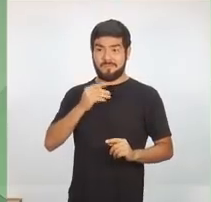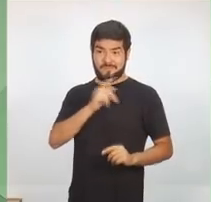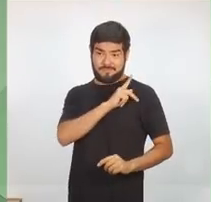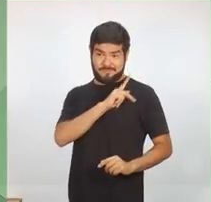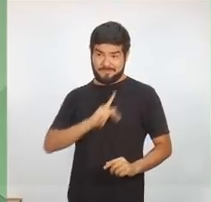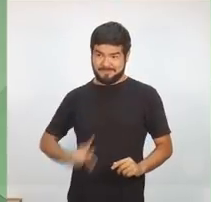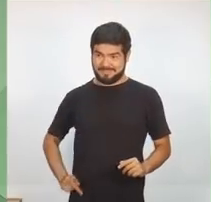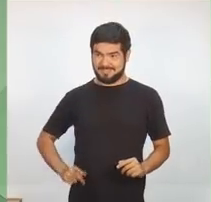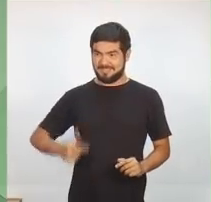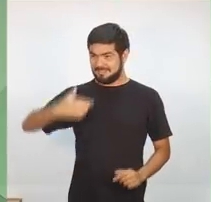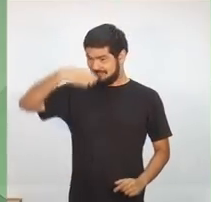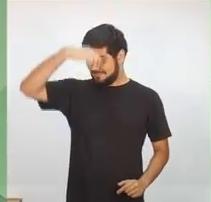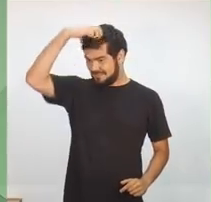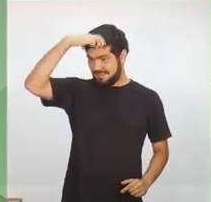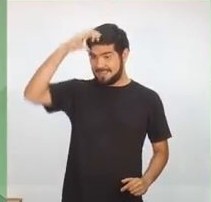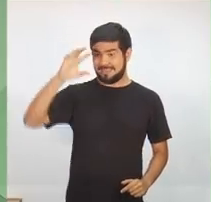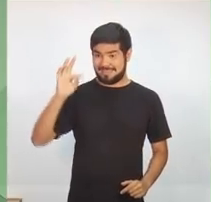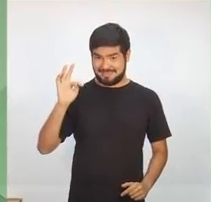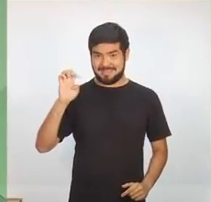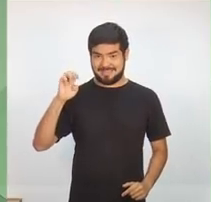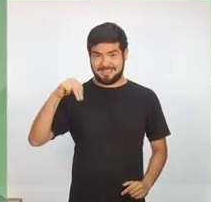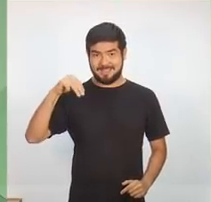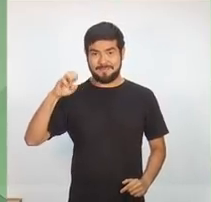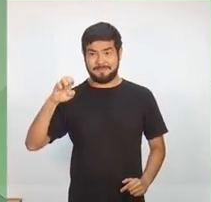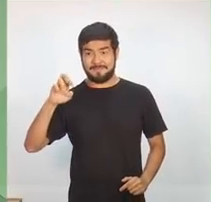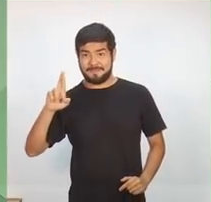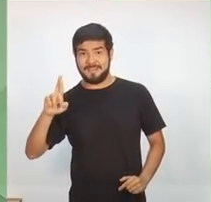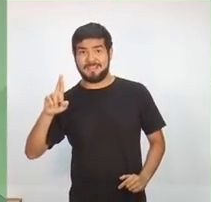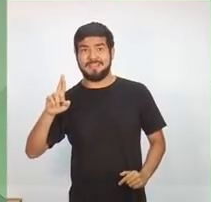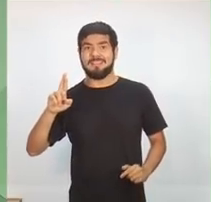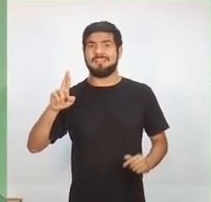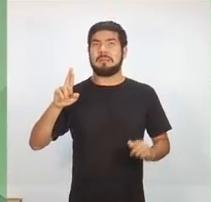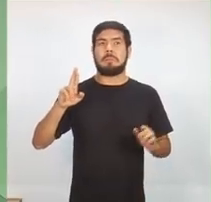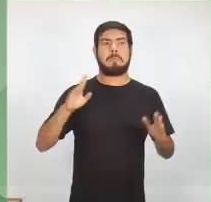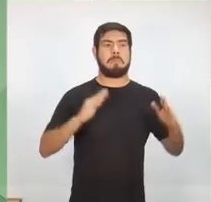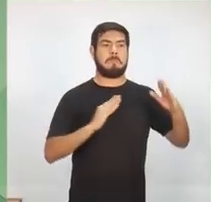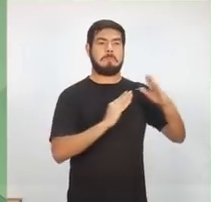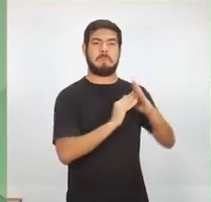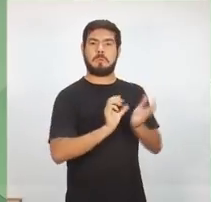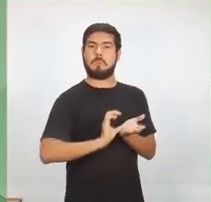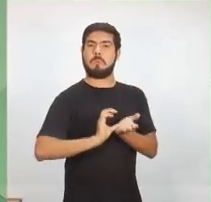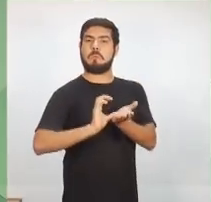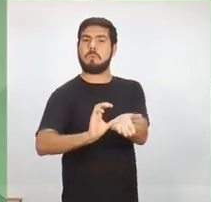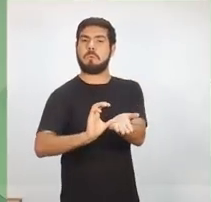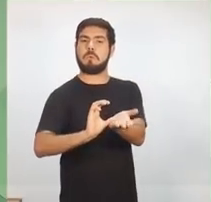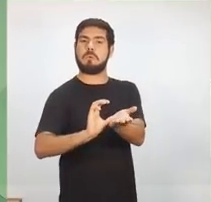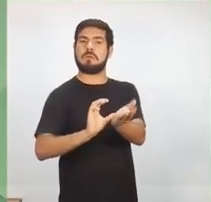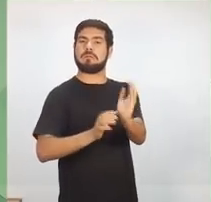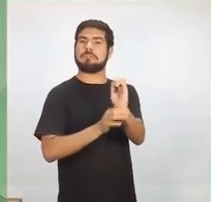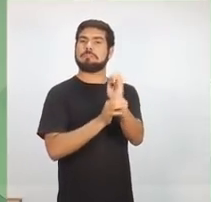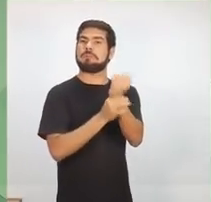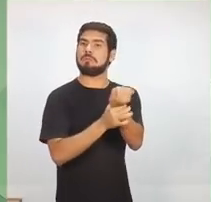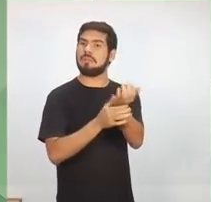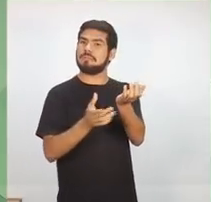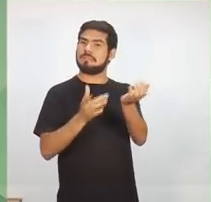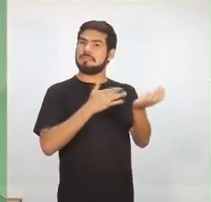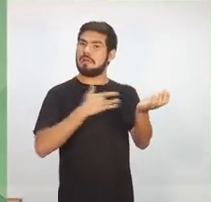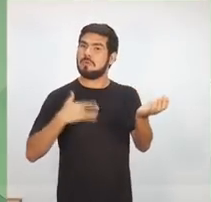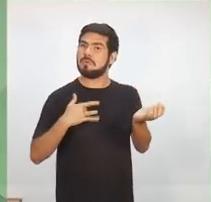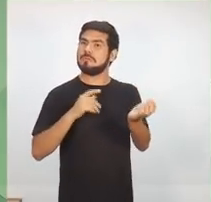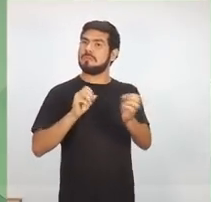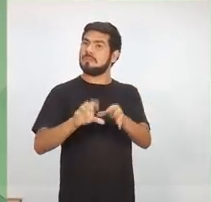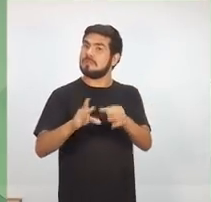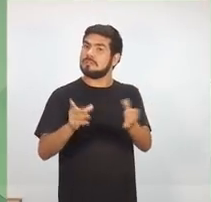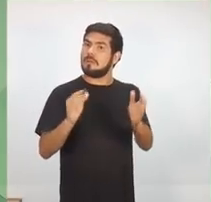congelamento do investimento em saúde, educação, inclusive em segurança pública. E isso vai